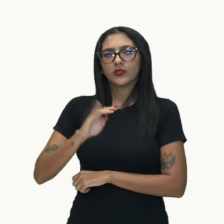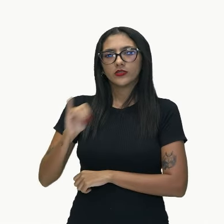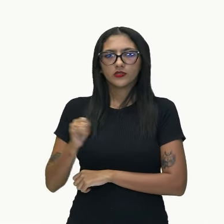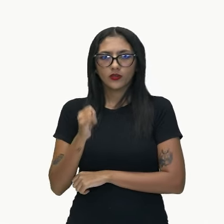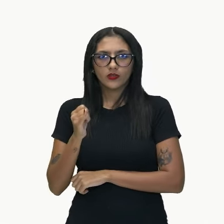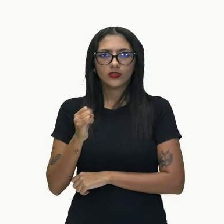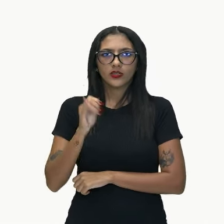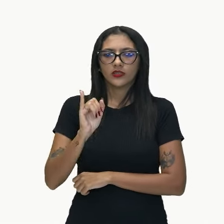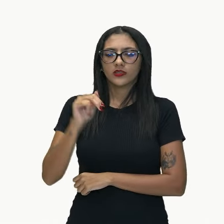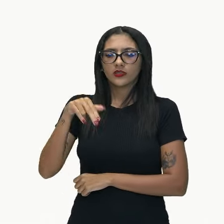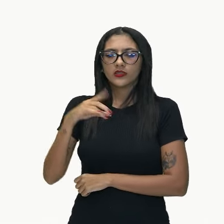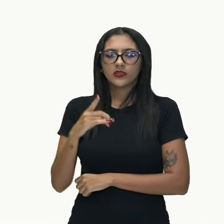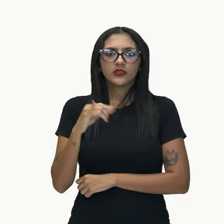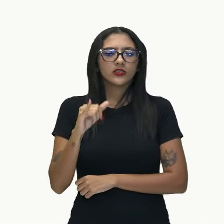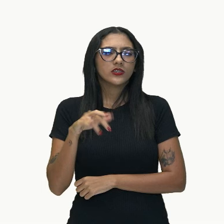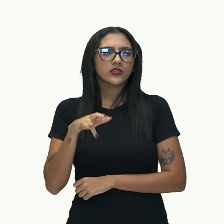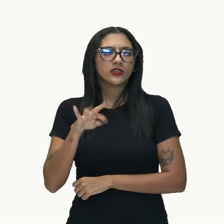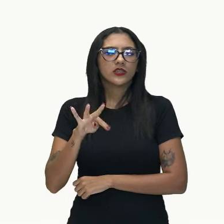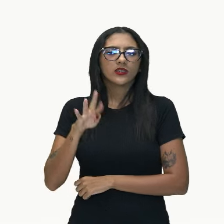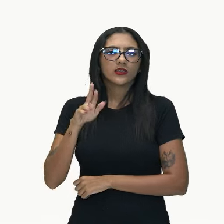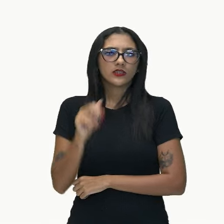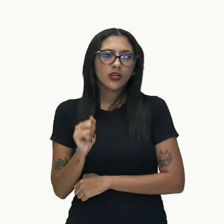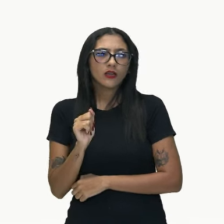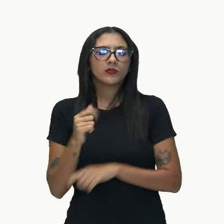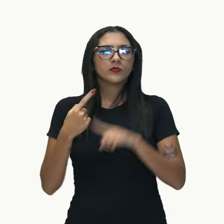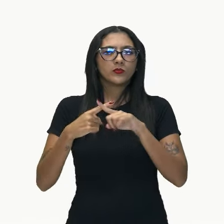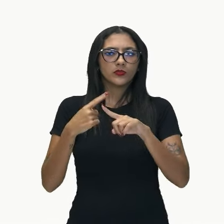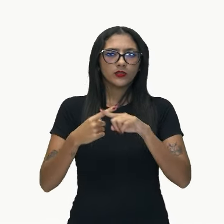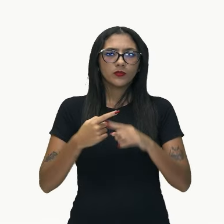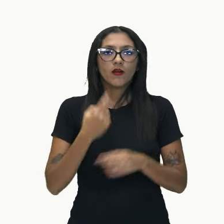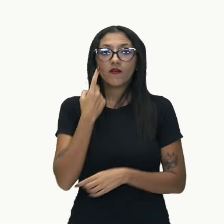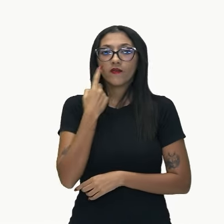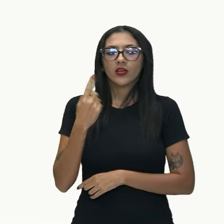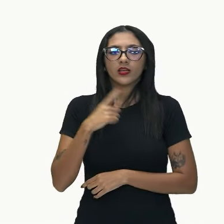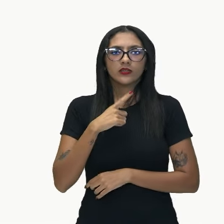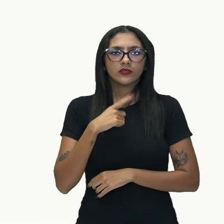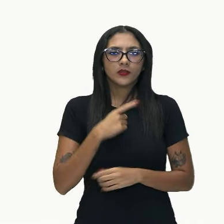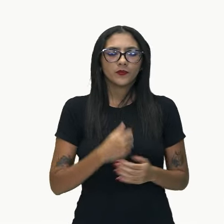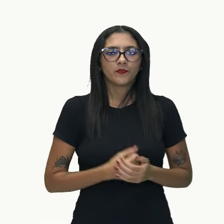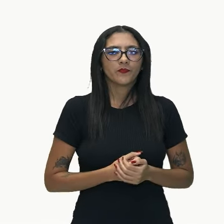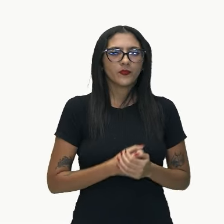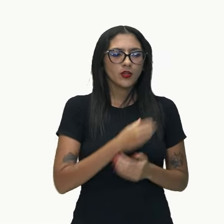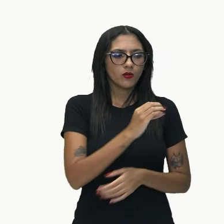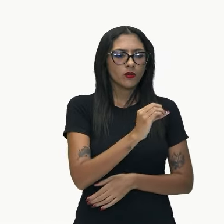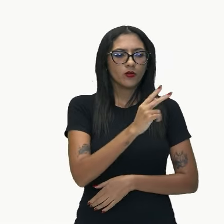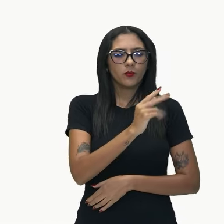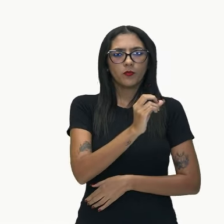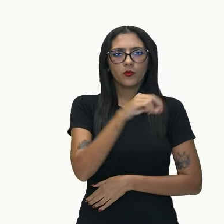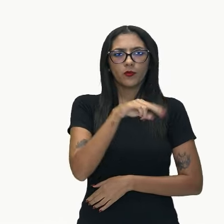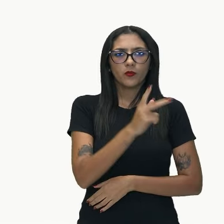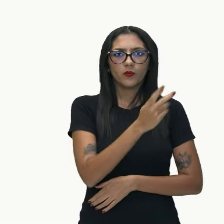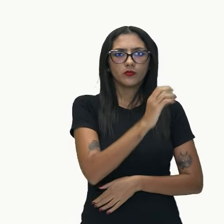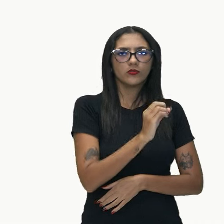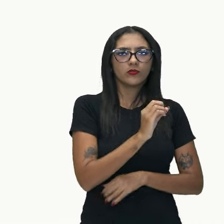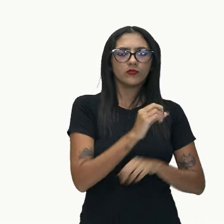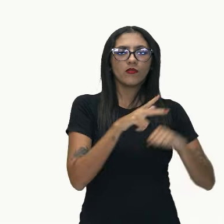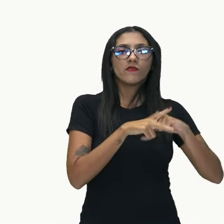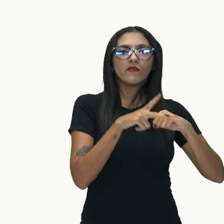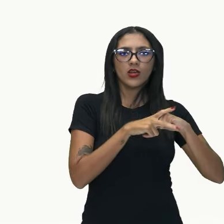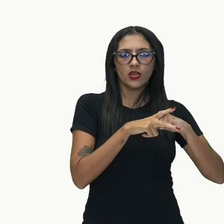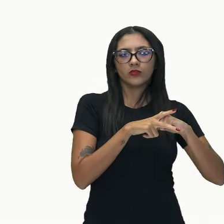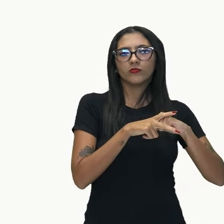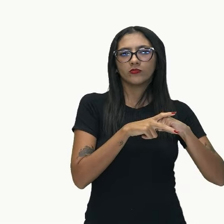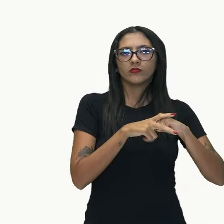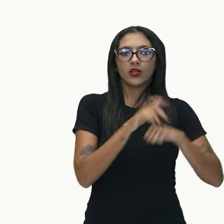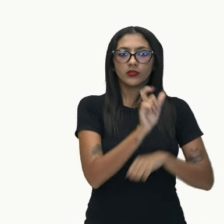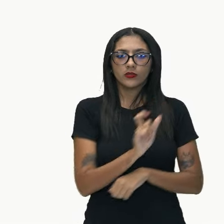indireta, por quê? Porque entre o verbo e a oração subordinada, que é o seu complemento, né? O complemento